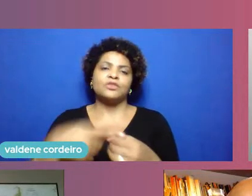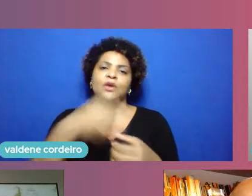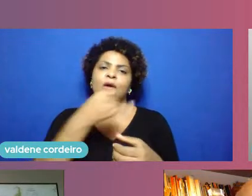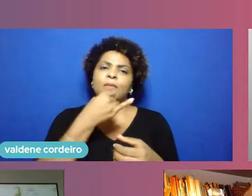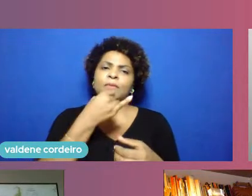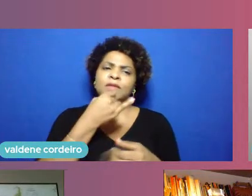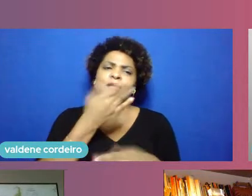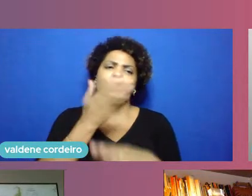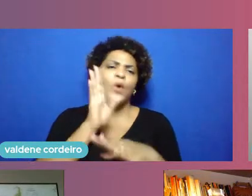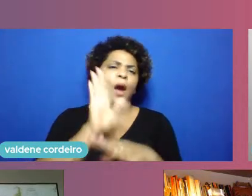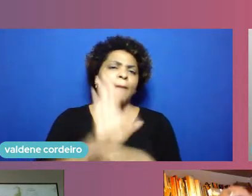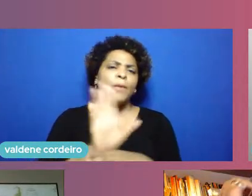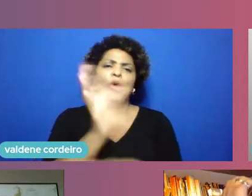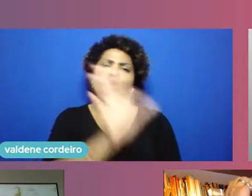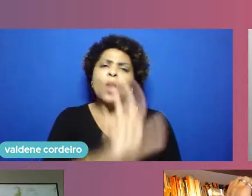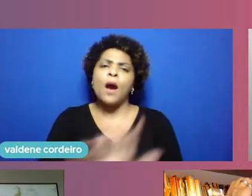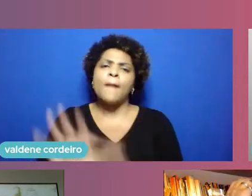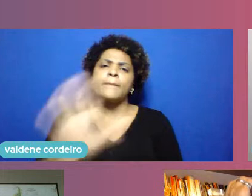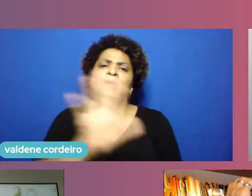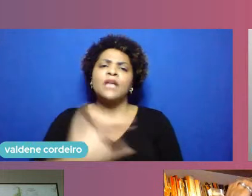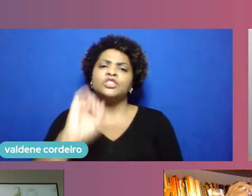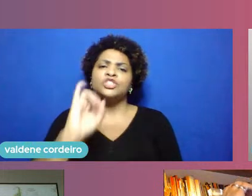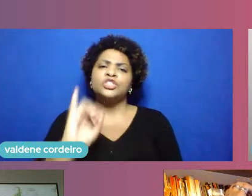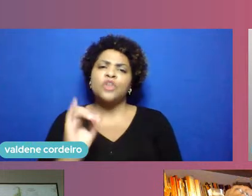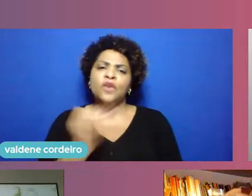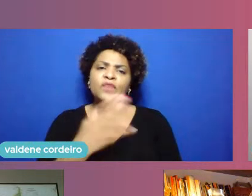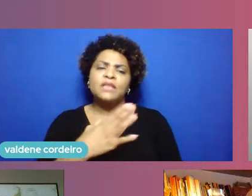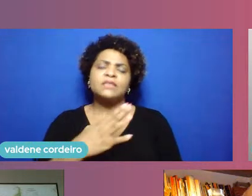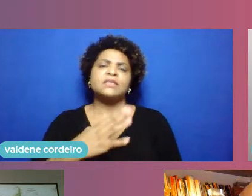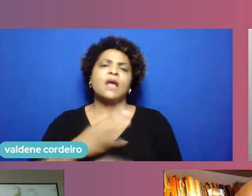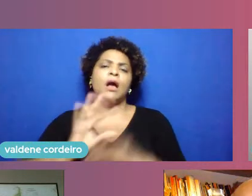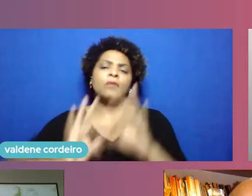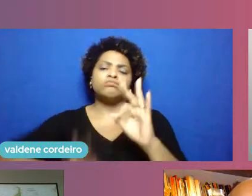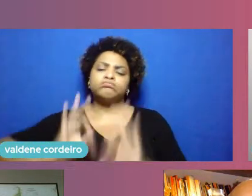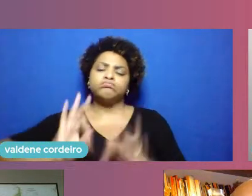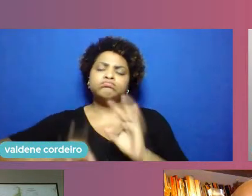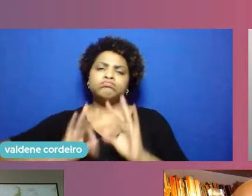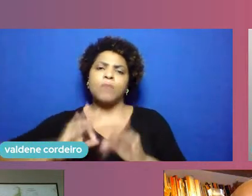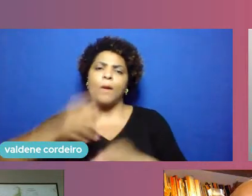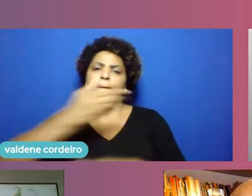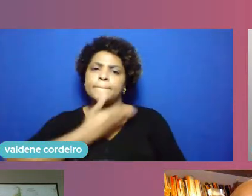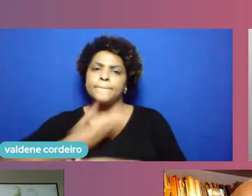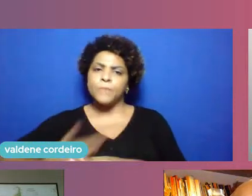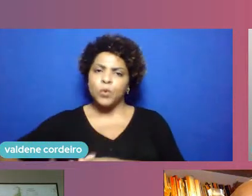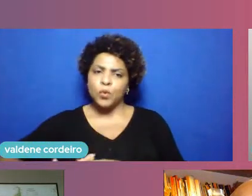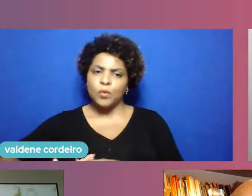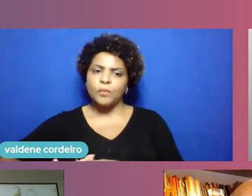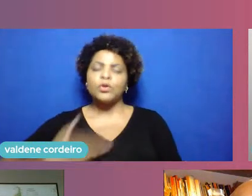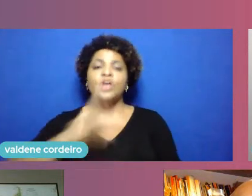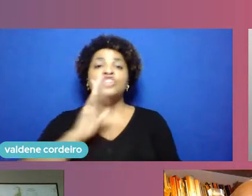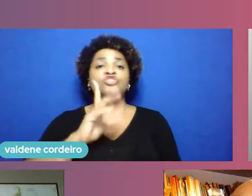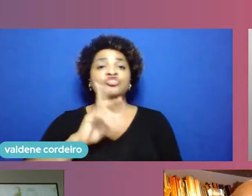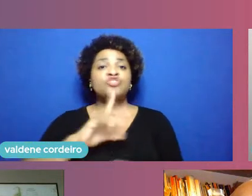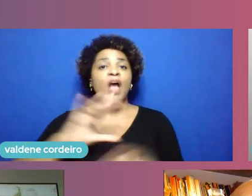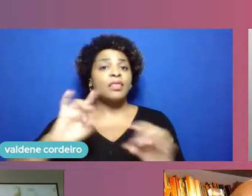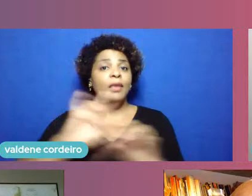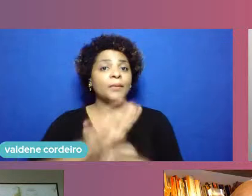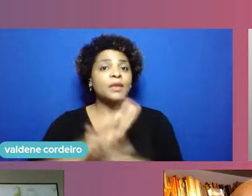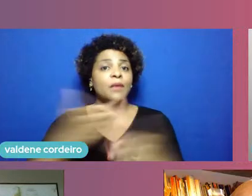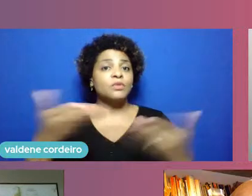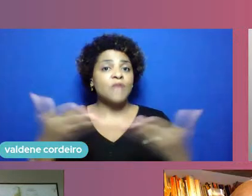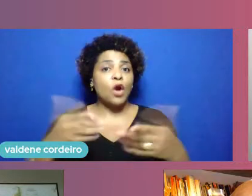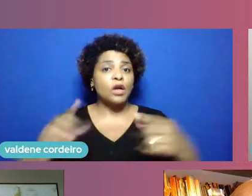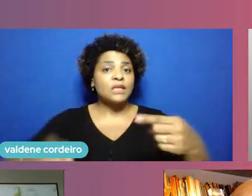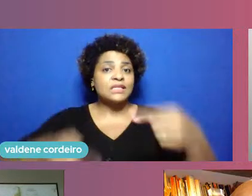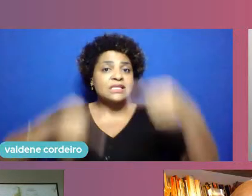a ambientes promotores de inovação, os desafios públicos. A gente, inclusive, já concluiu agora o primeiro desafio público do Recife, que